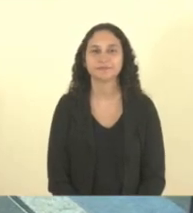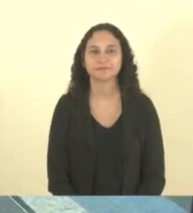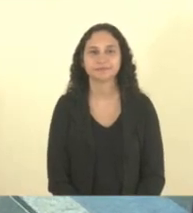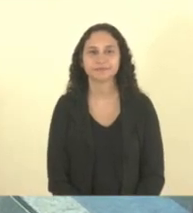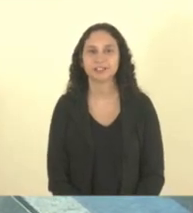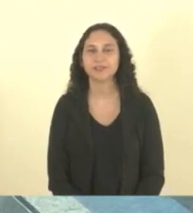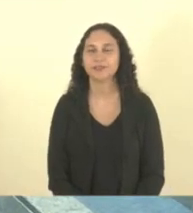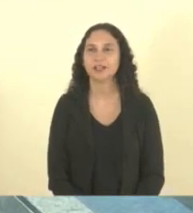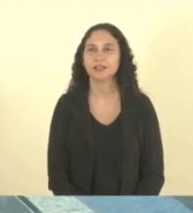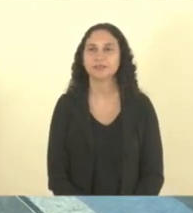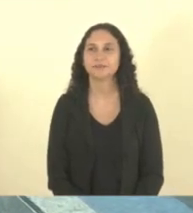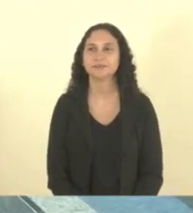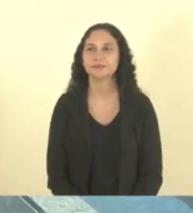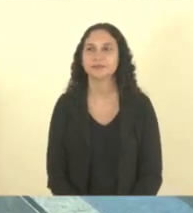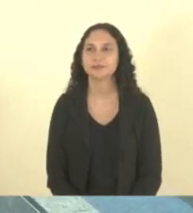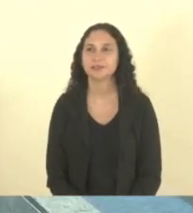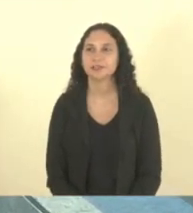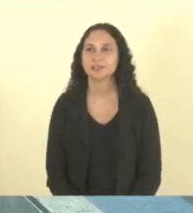Amém.